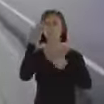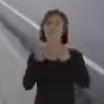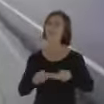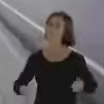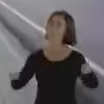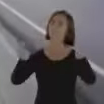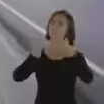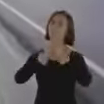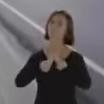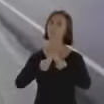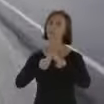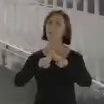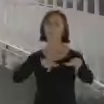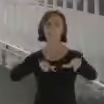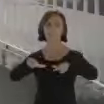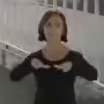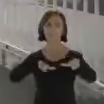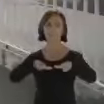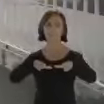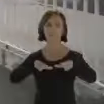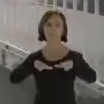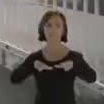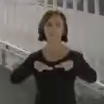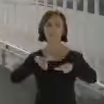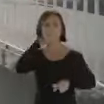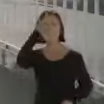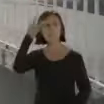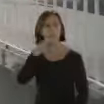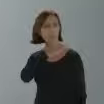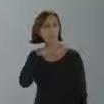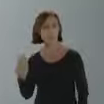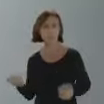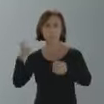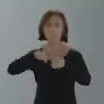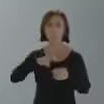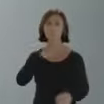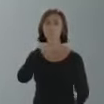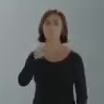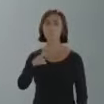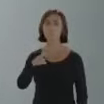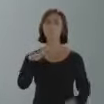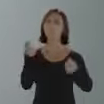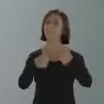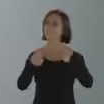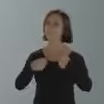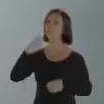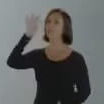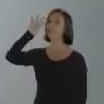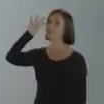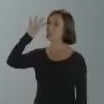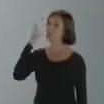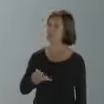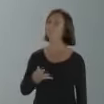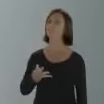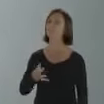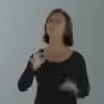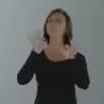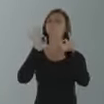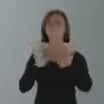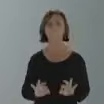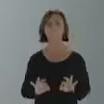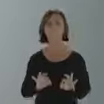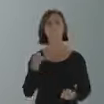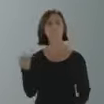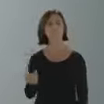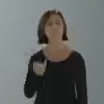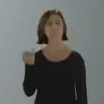atividades econômicas. Vida perdida não se recupera. Medidas restritivas são uma decisão